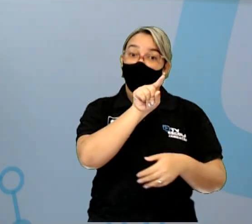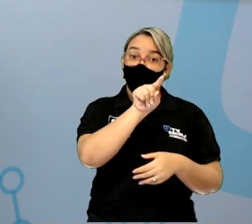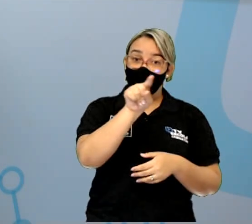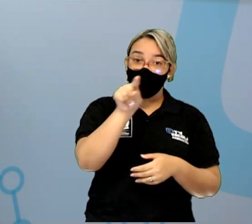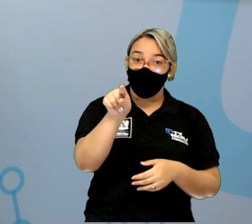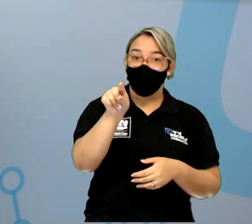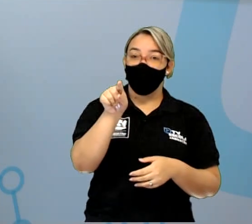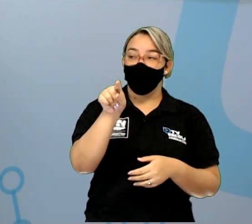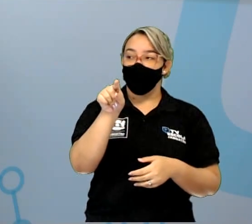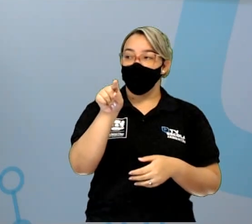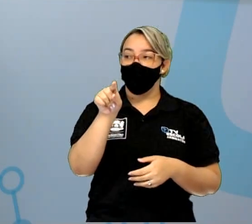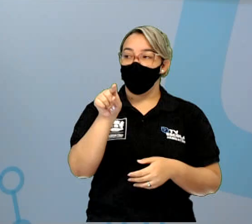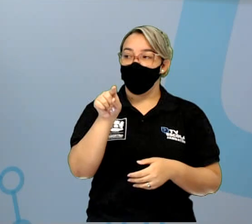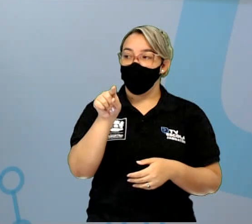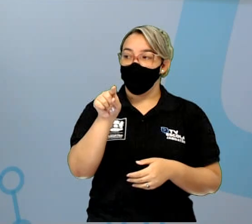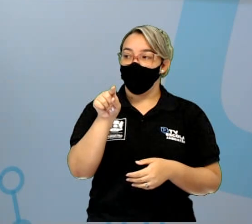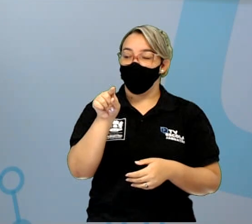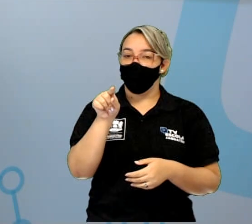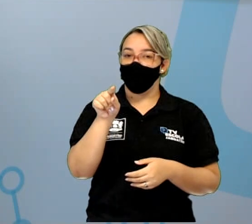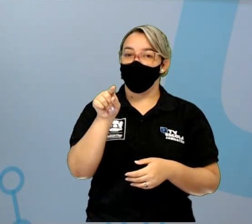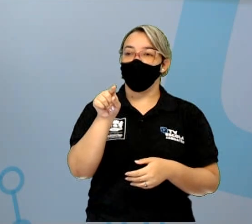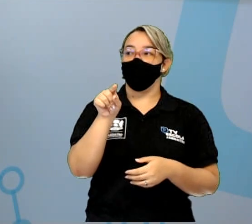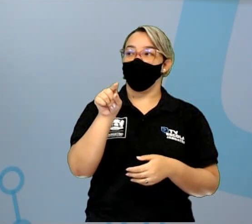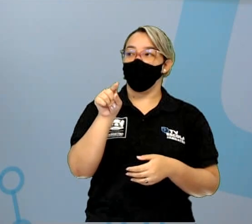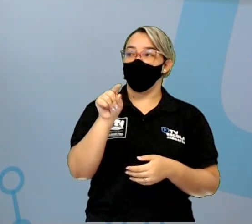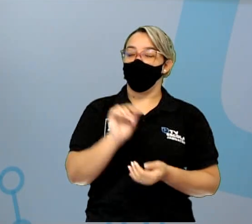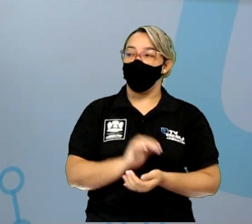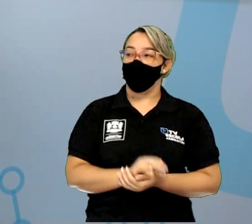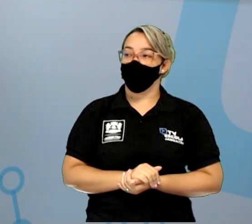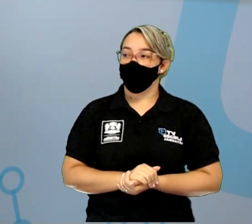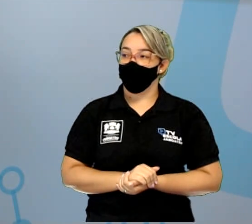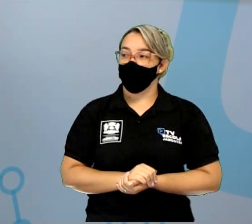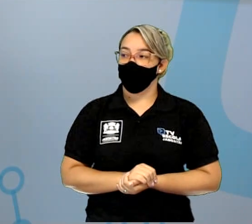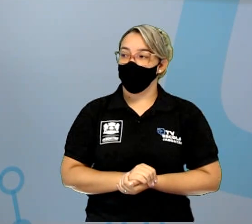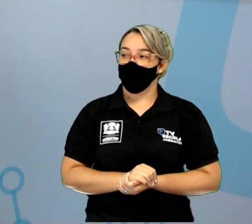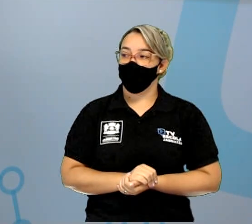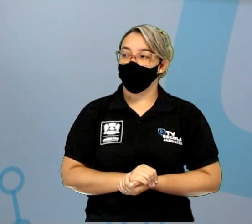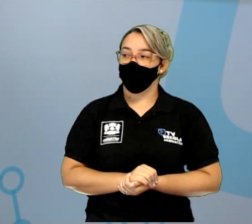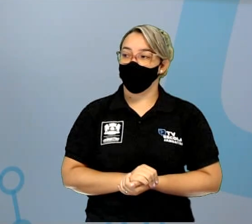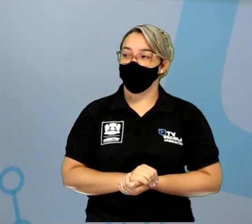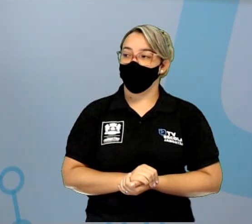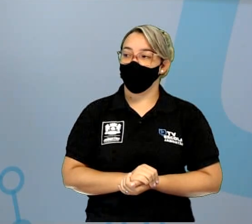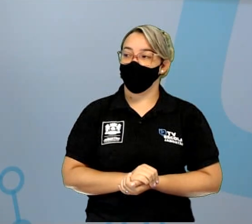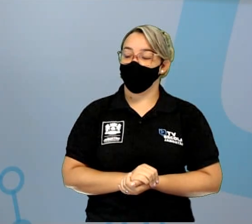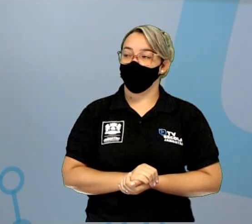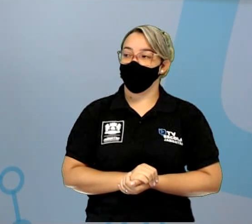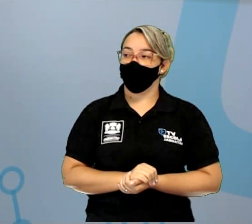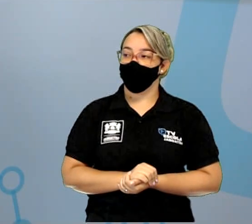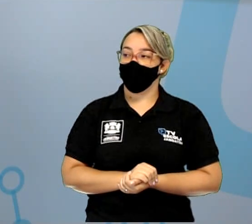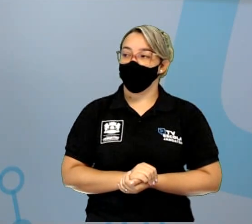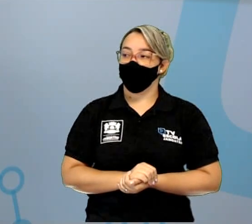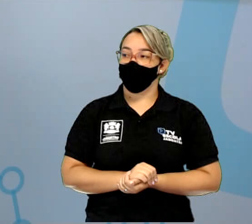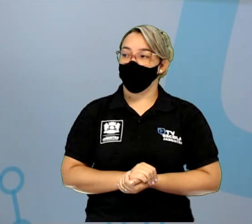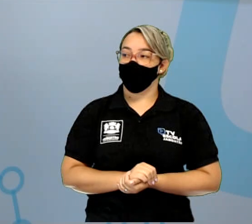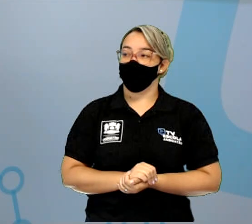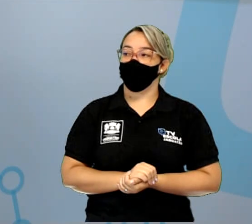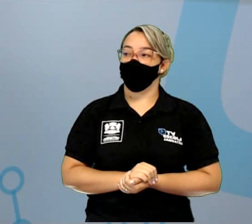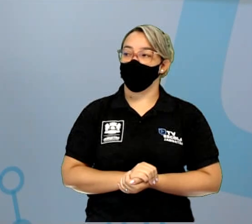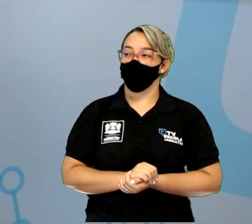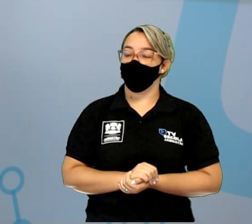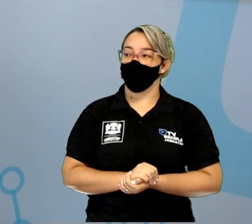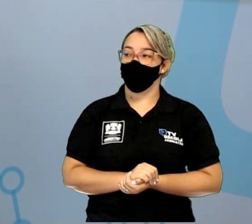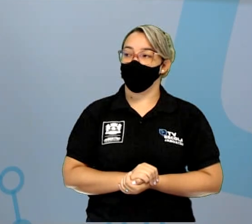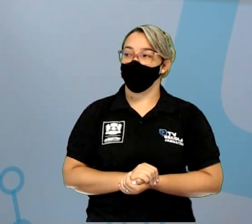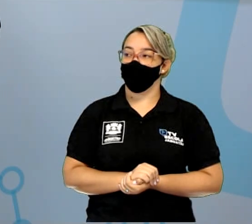para... E aí, a gente vai produzindo, ó.